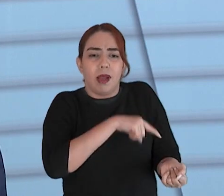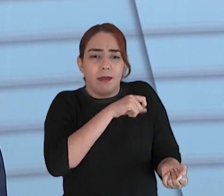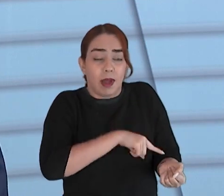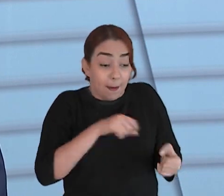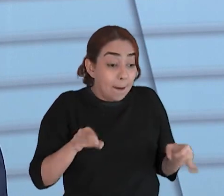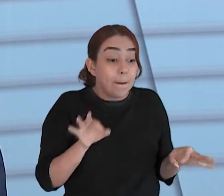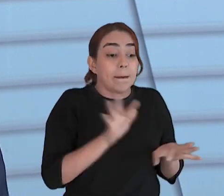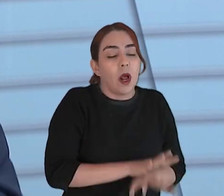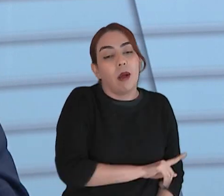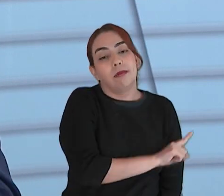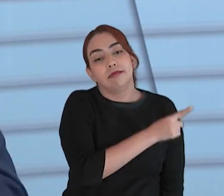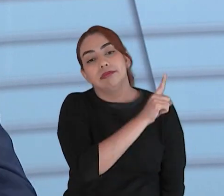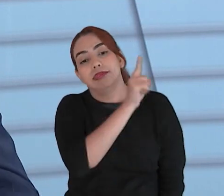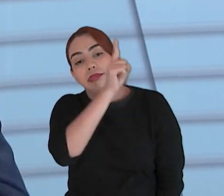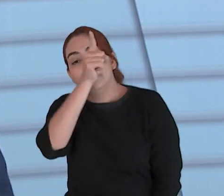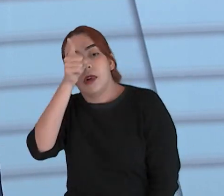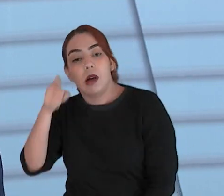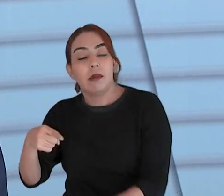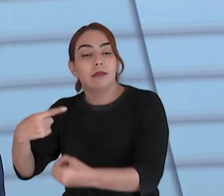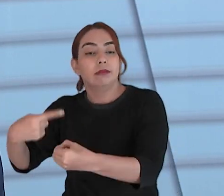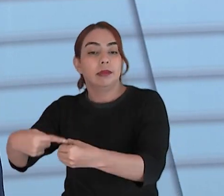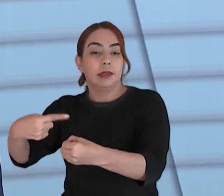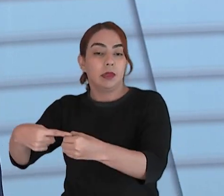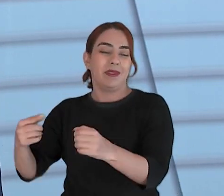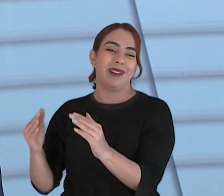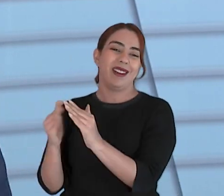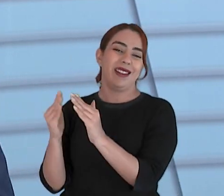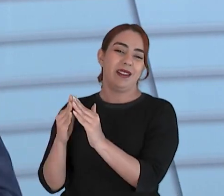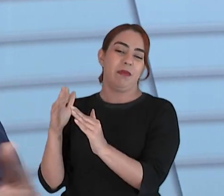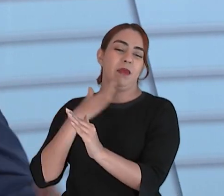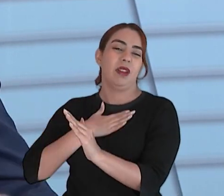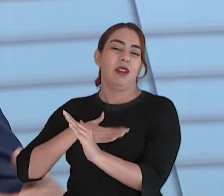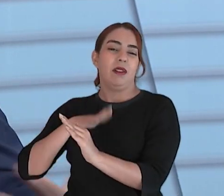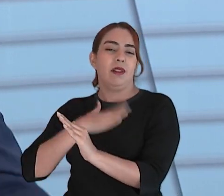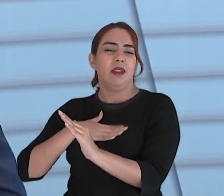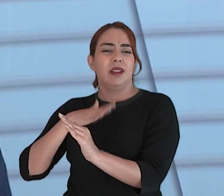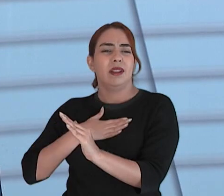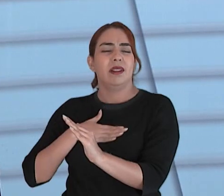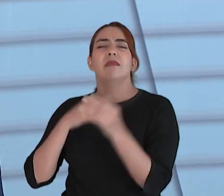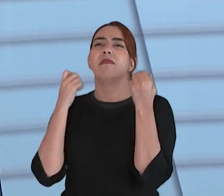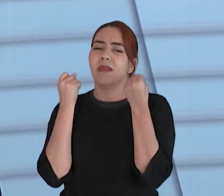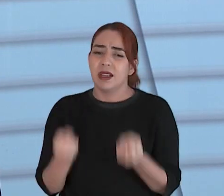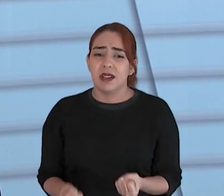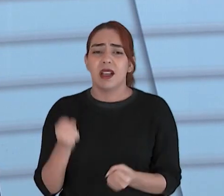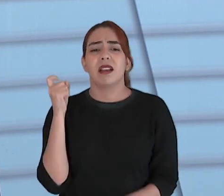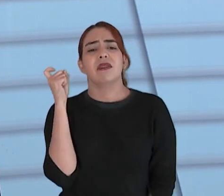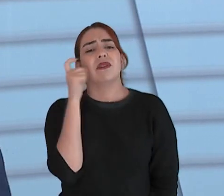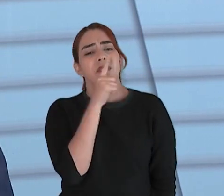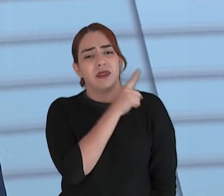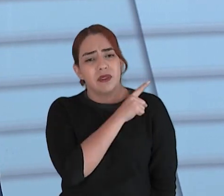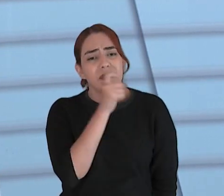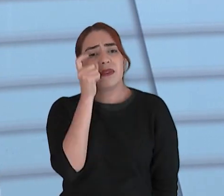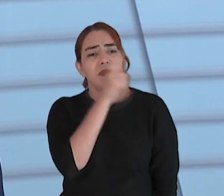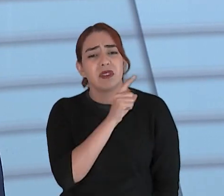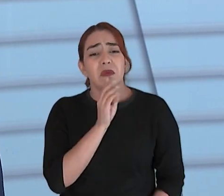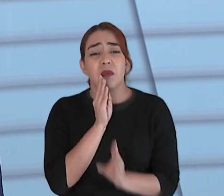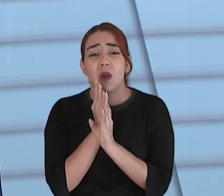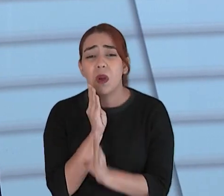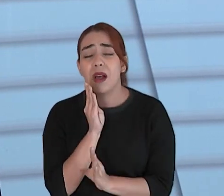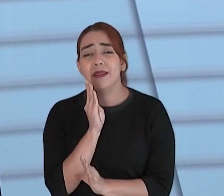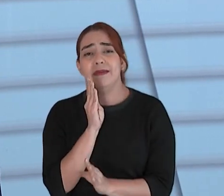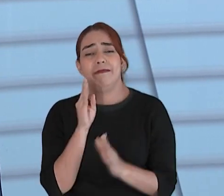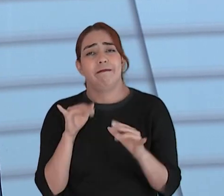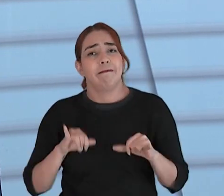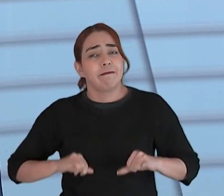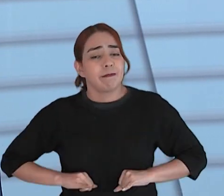casa com o tendo feito aquele tratamento que deixa a pessoa muito debilitada